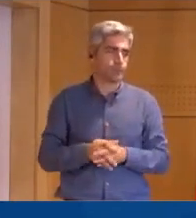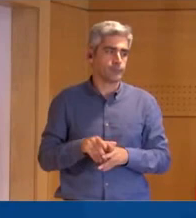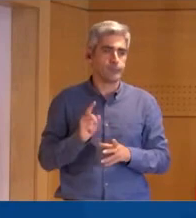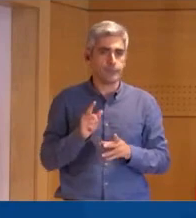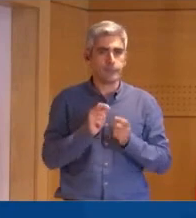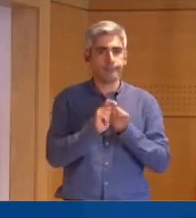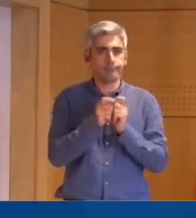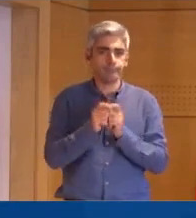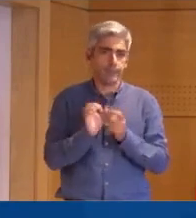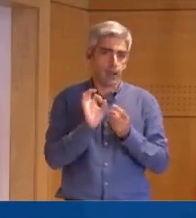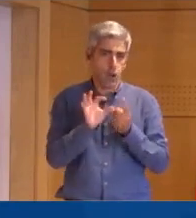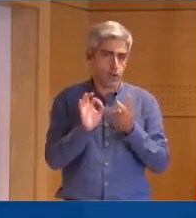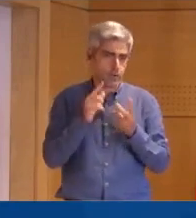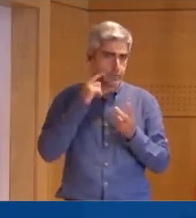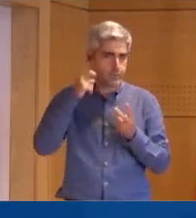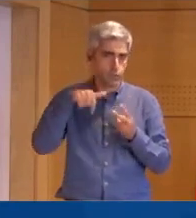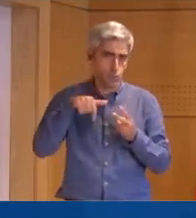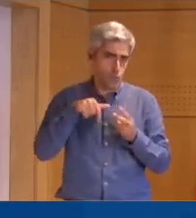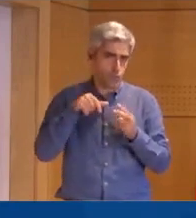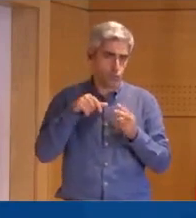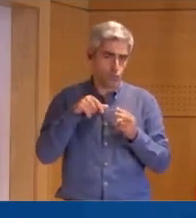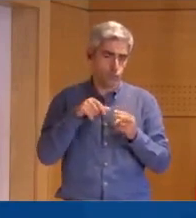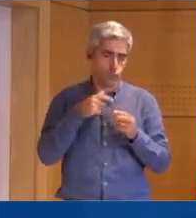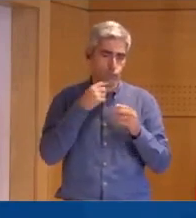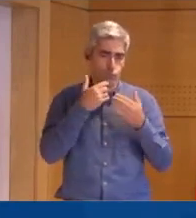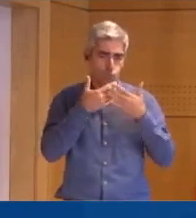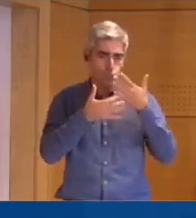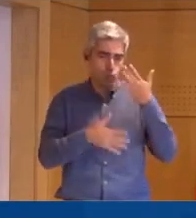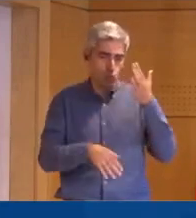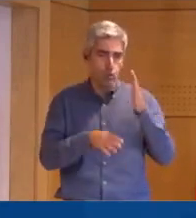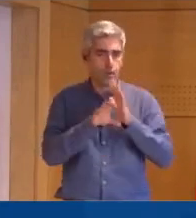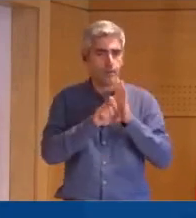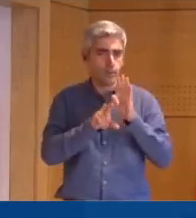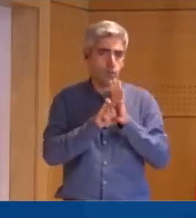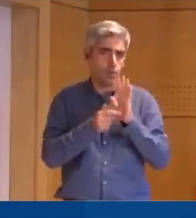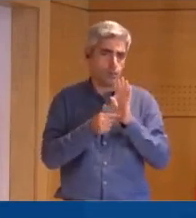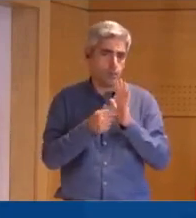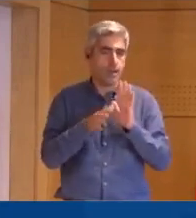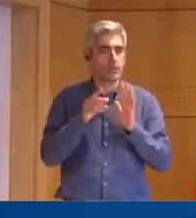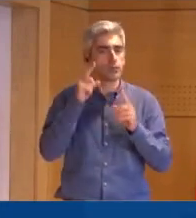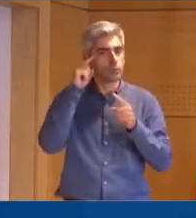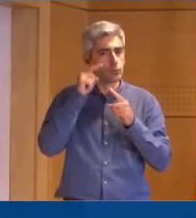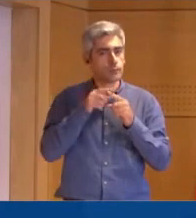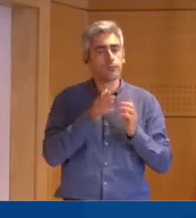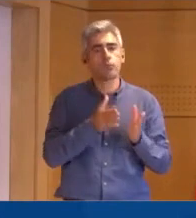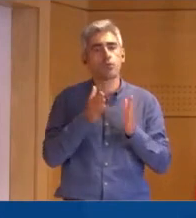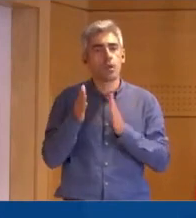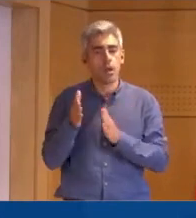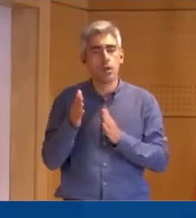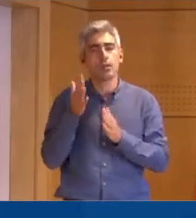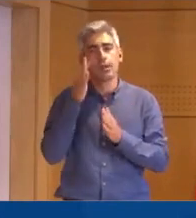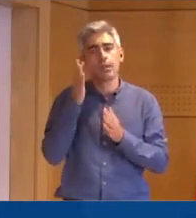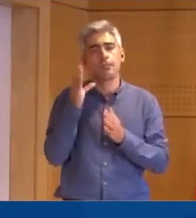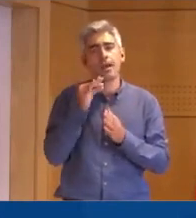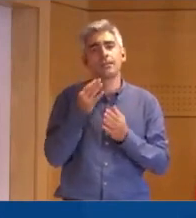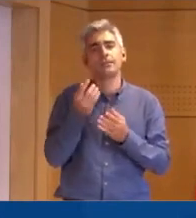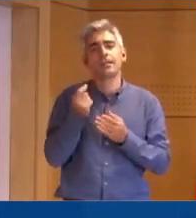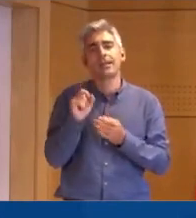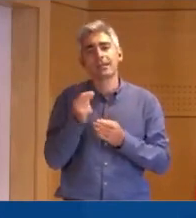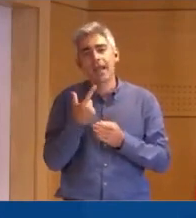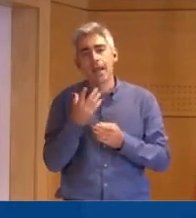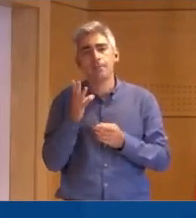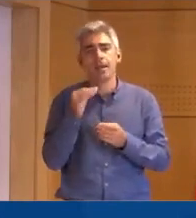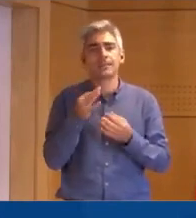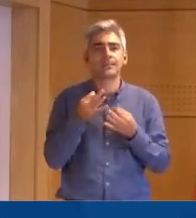as notas essenciais deste extenso diploma, mas que é um diploma que visa, por um lado, agilizar e simplificar